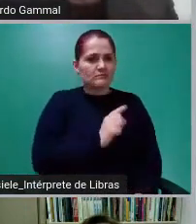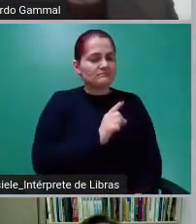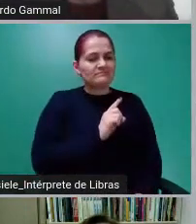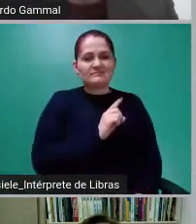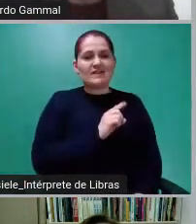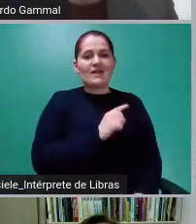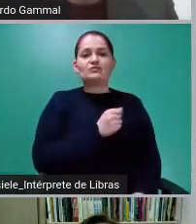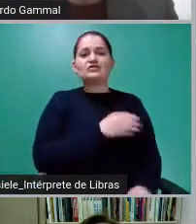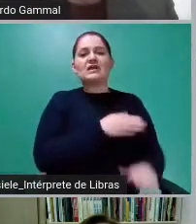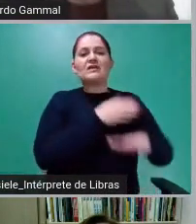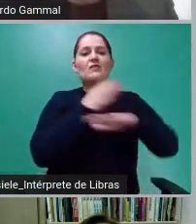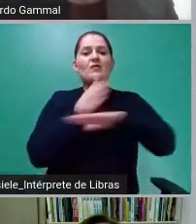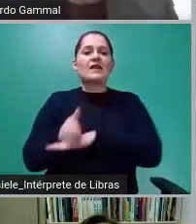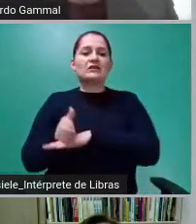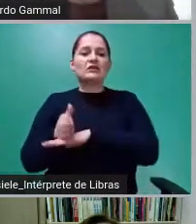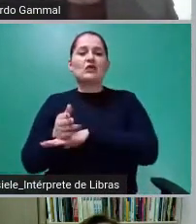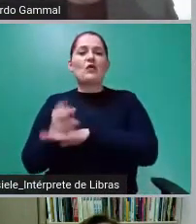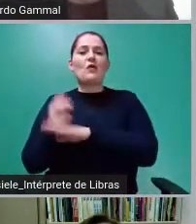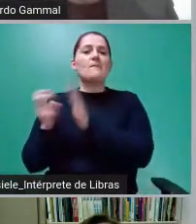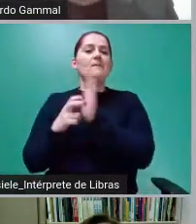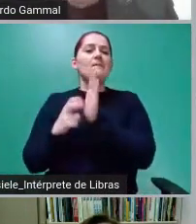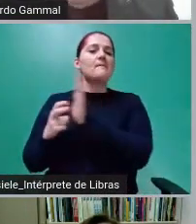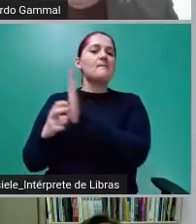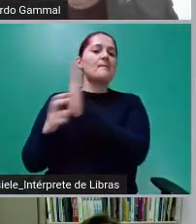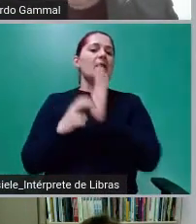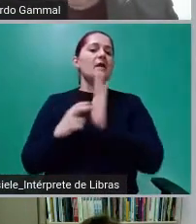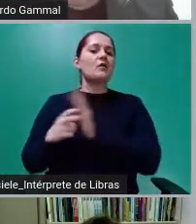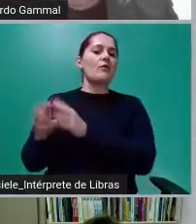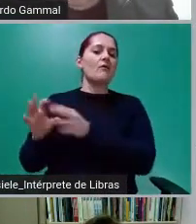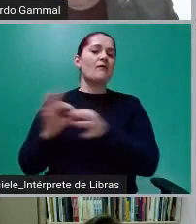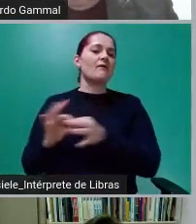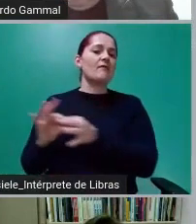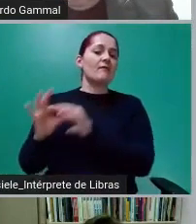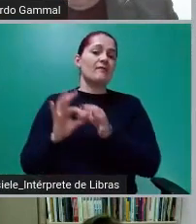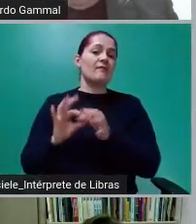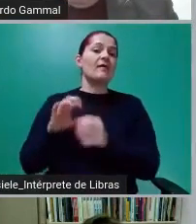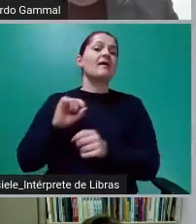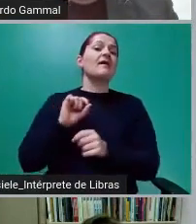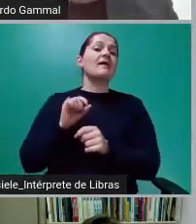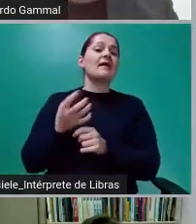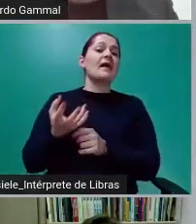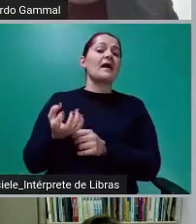e desse valor aí, pago pelos contribuintes,